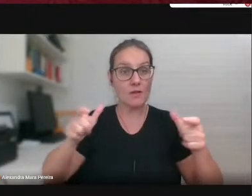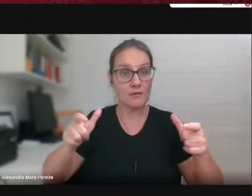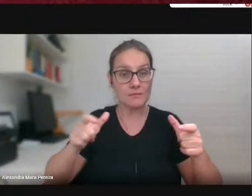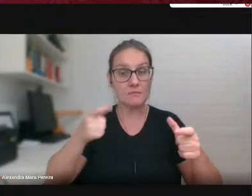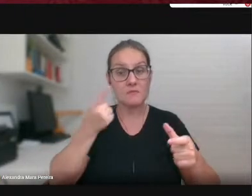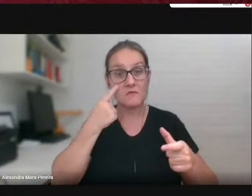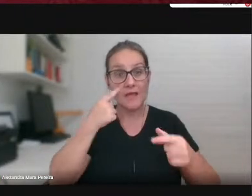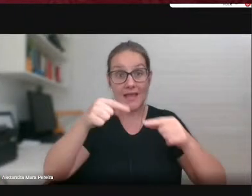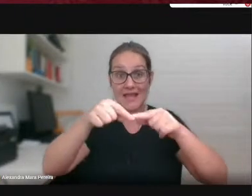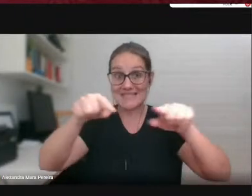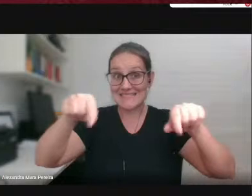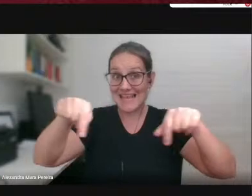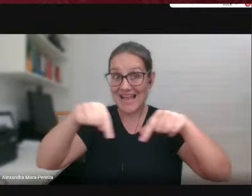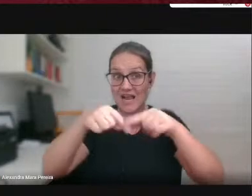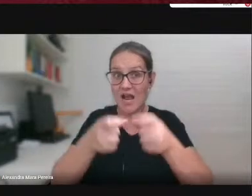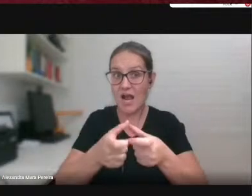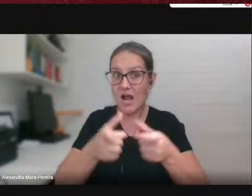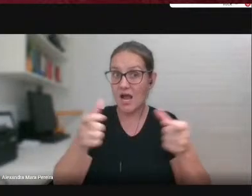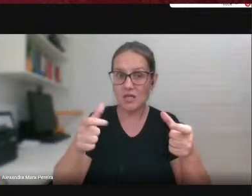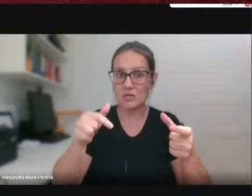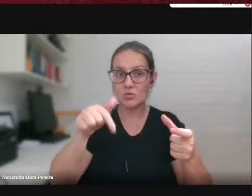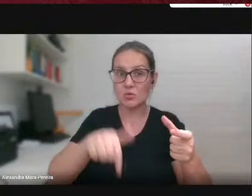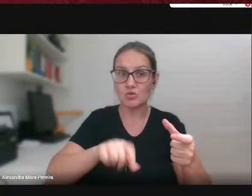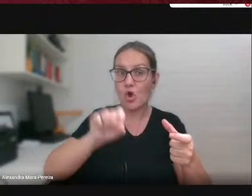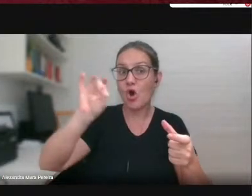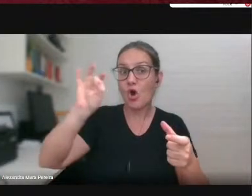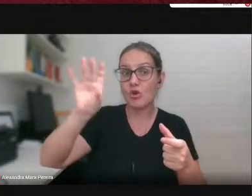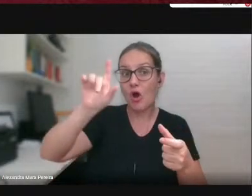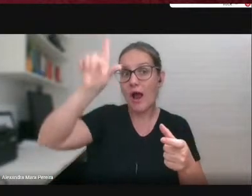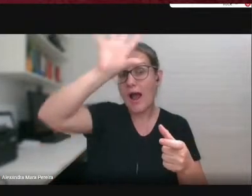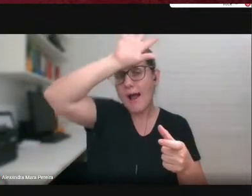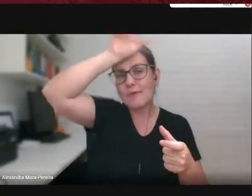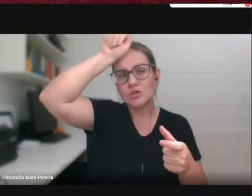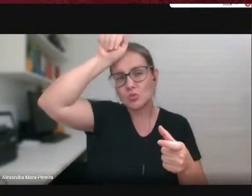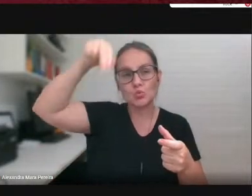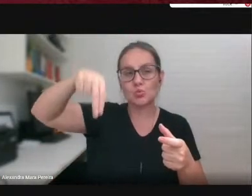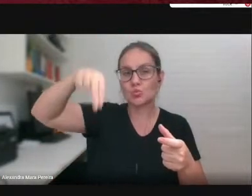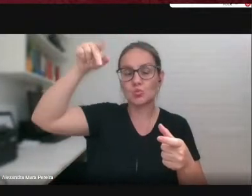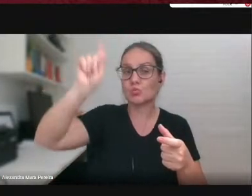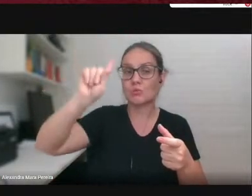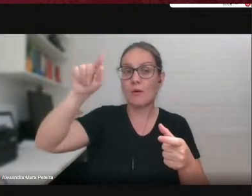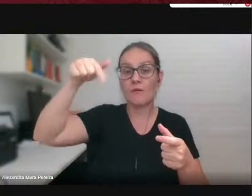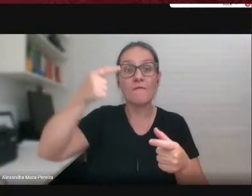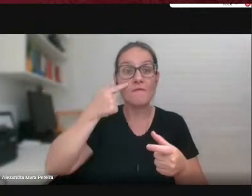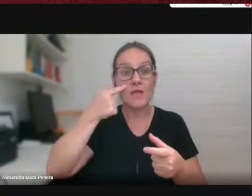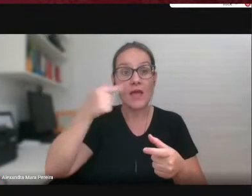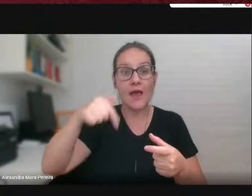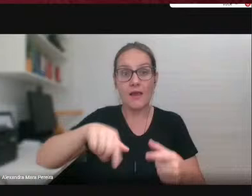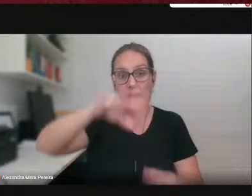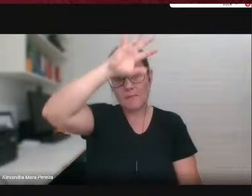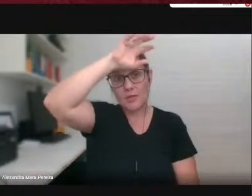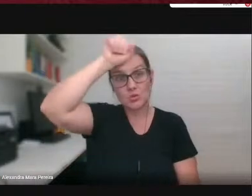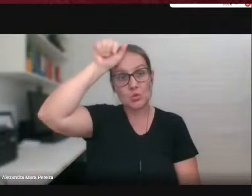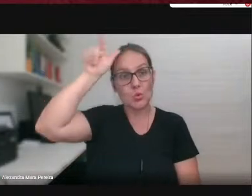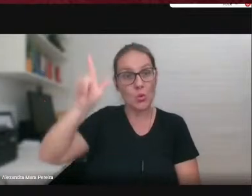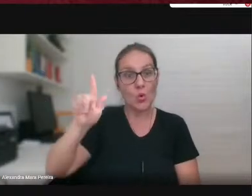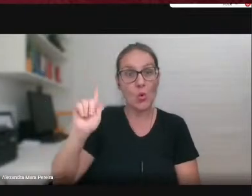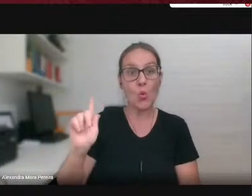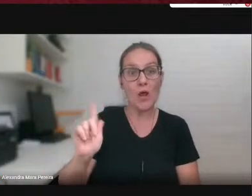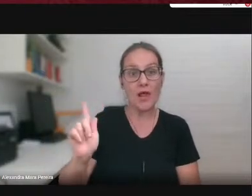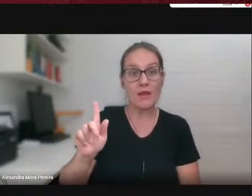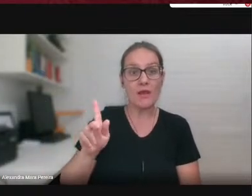nas nossas regiões, não estou falando da Amazônia, não estou falando do Nordeste, estou falando aqui Mato Grosso do Sul, principalmente Guarani e Caioá,